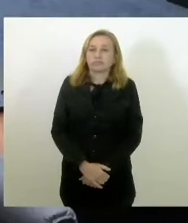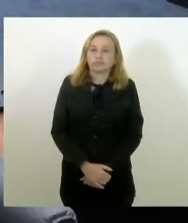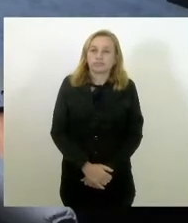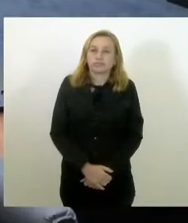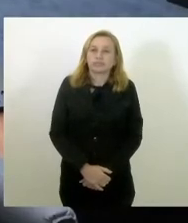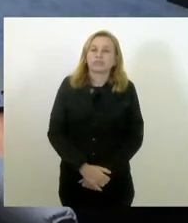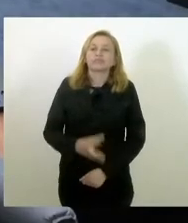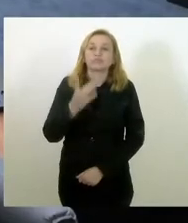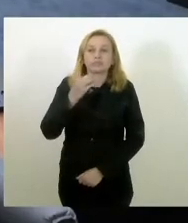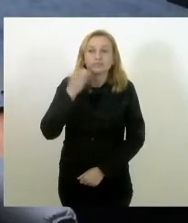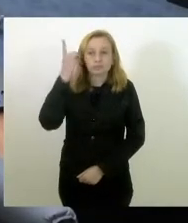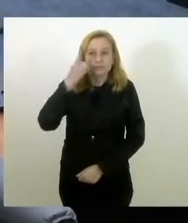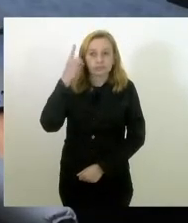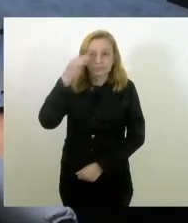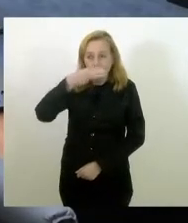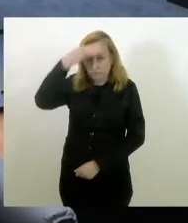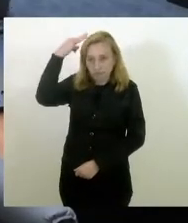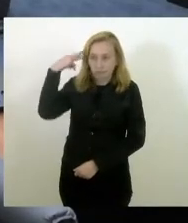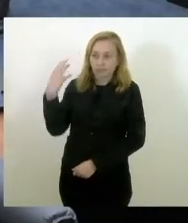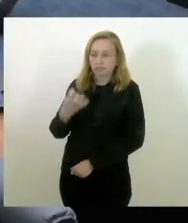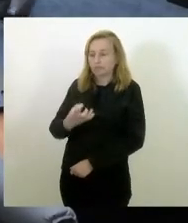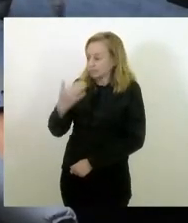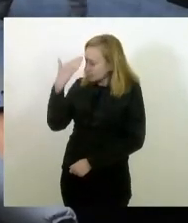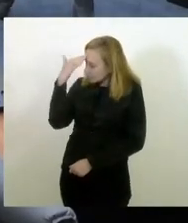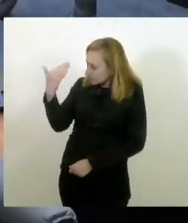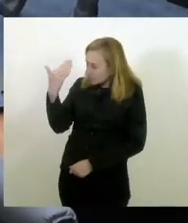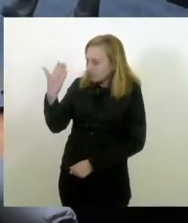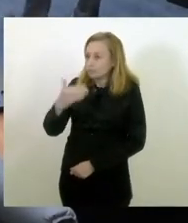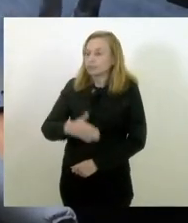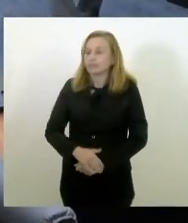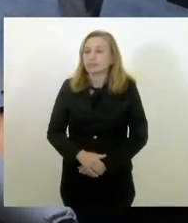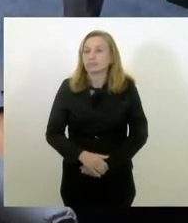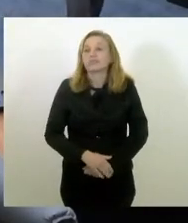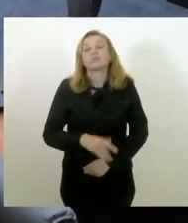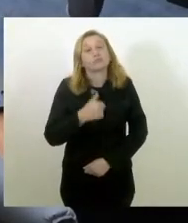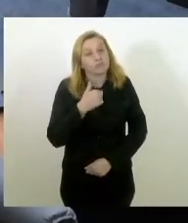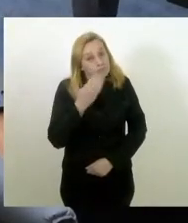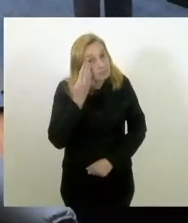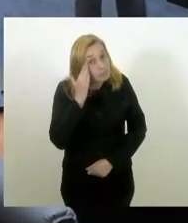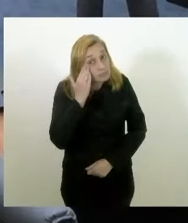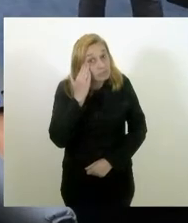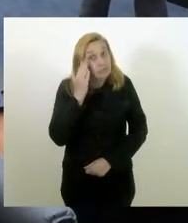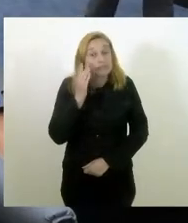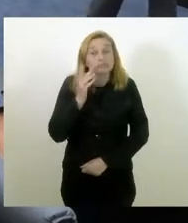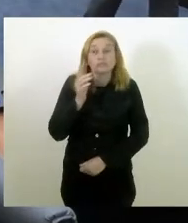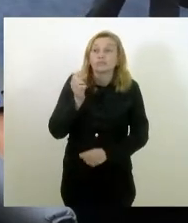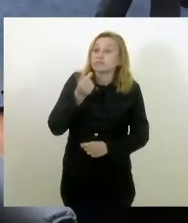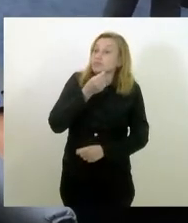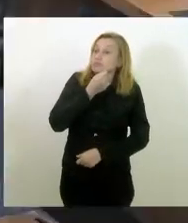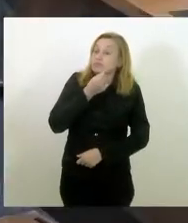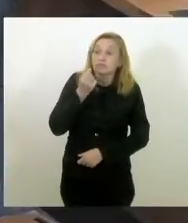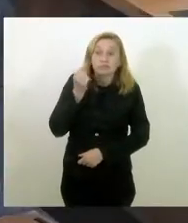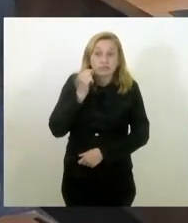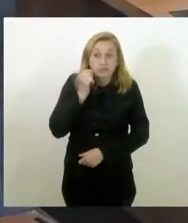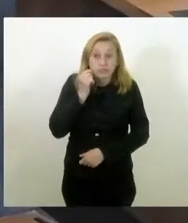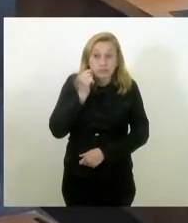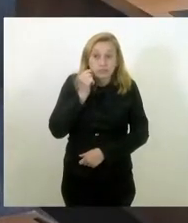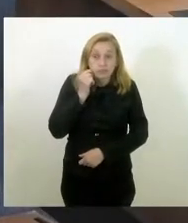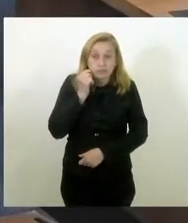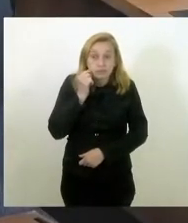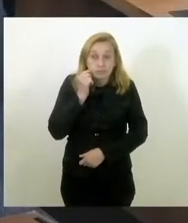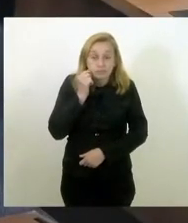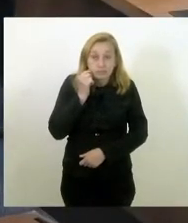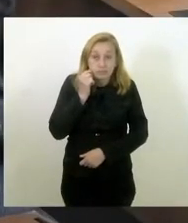deputado Márcio, eu queria agradecer a vossa excelência e estou entendendo que, a partir de setembro, no